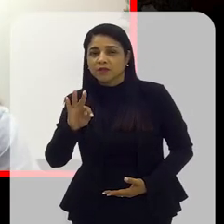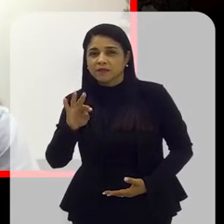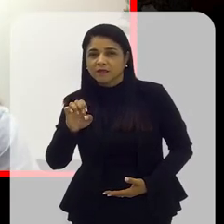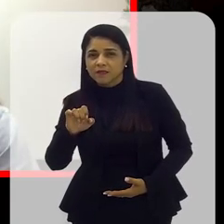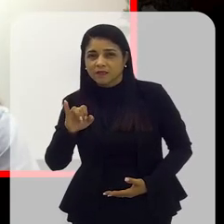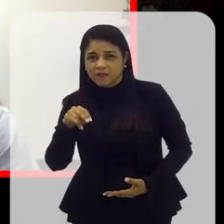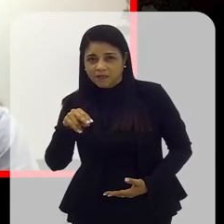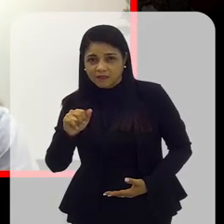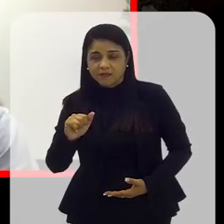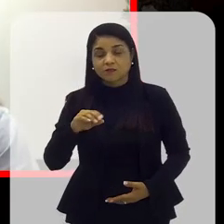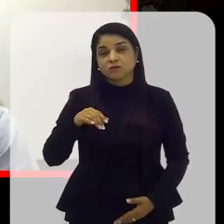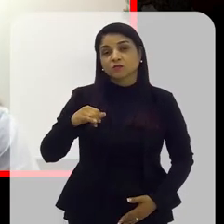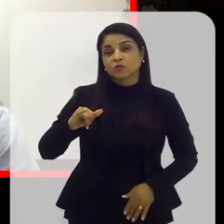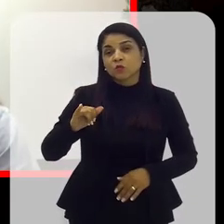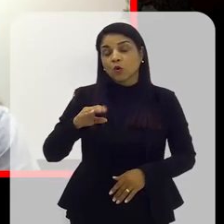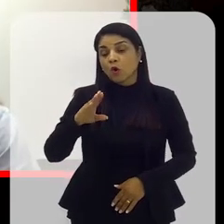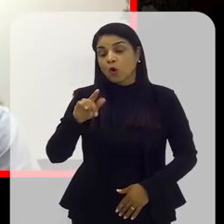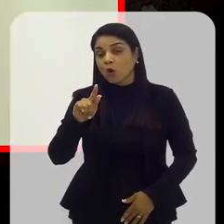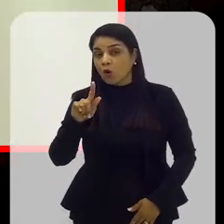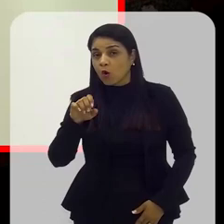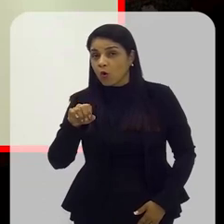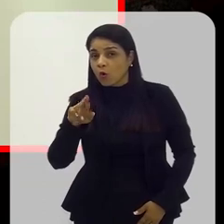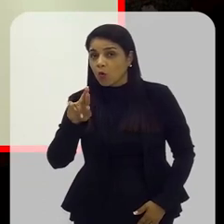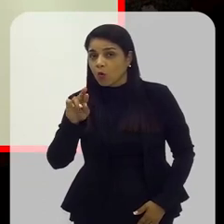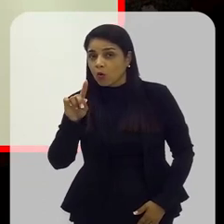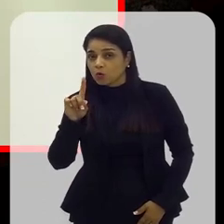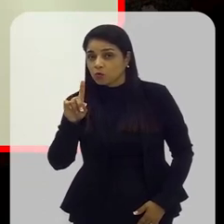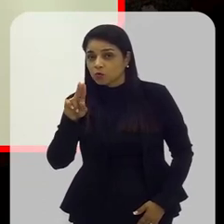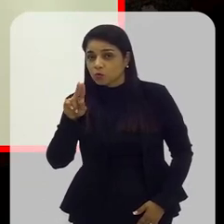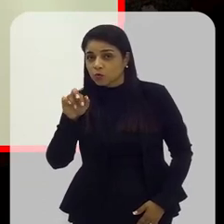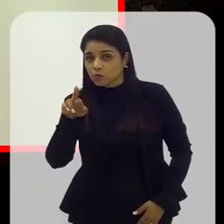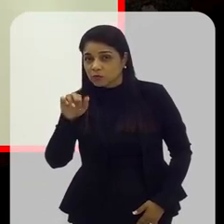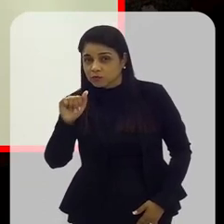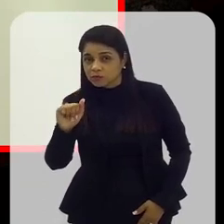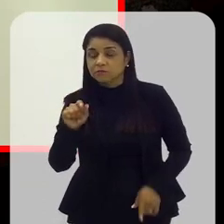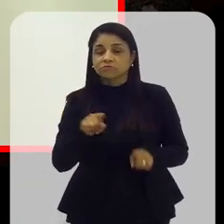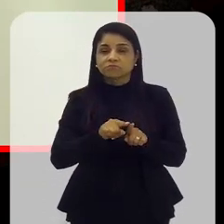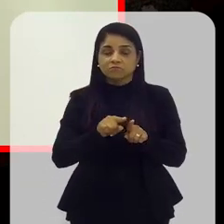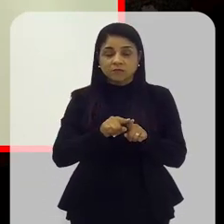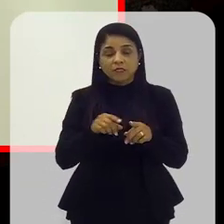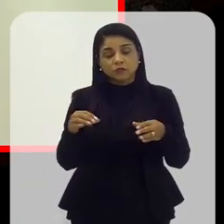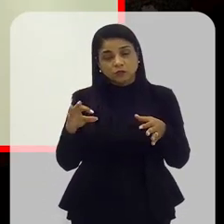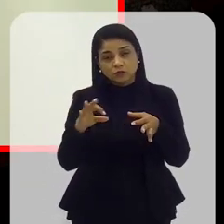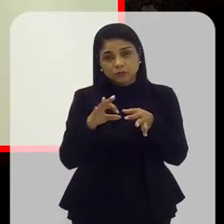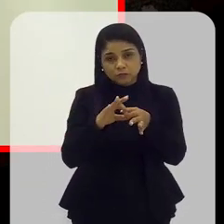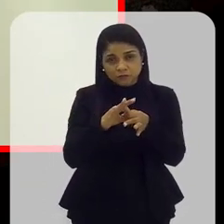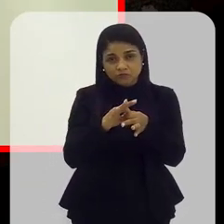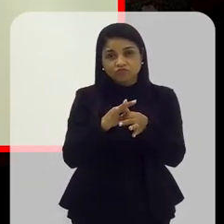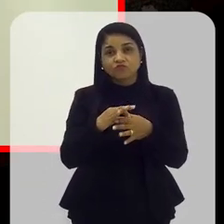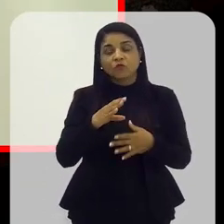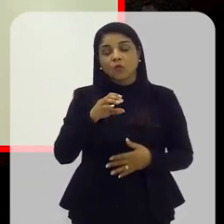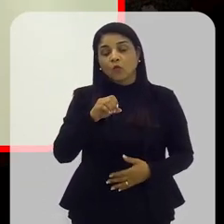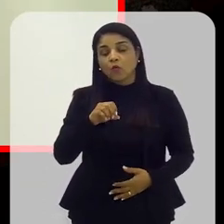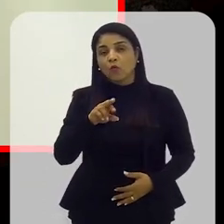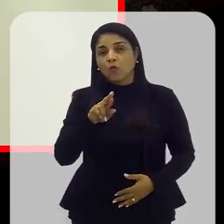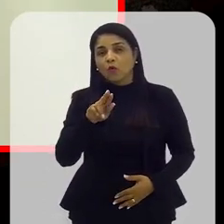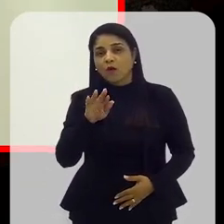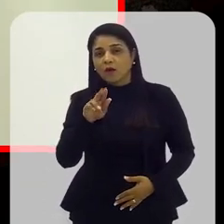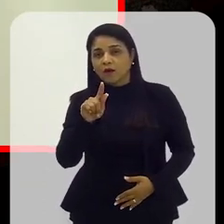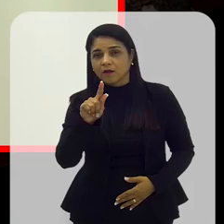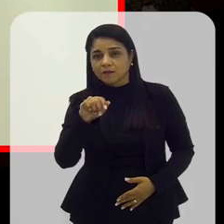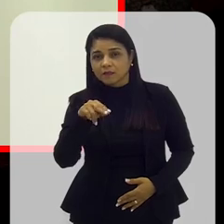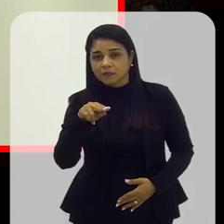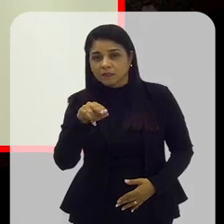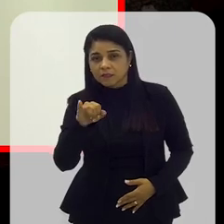e gorduras e de micronutrientes e junto dos nutrientes também possui organismos vivos, possuem